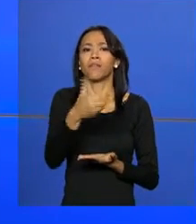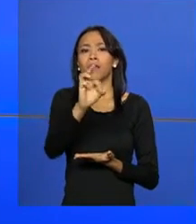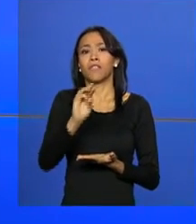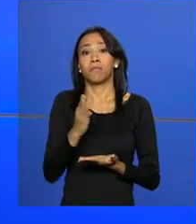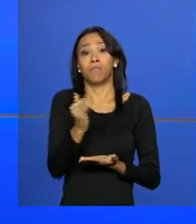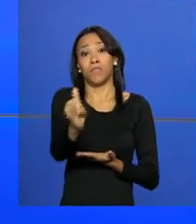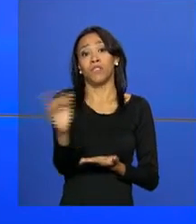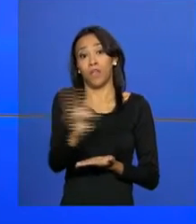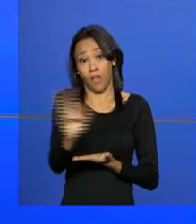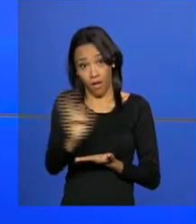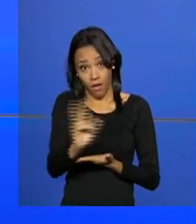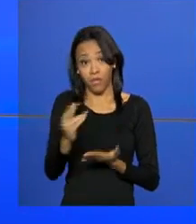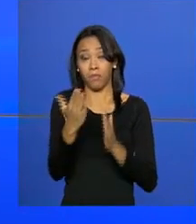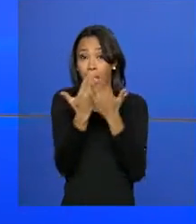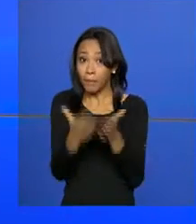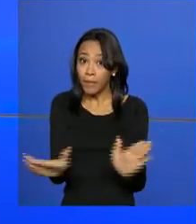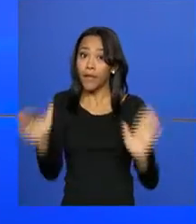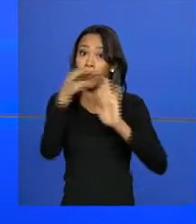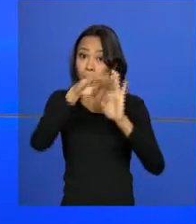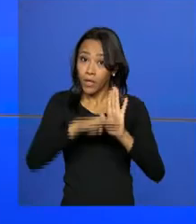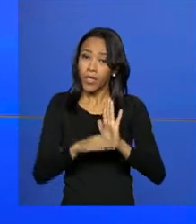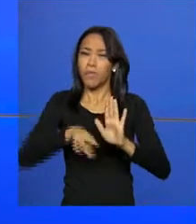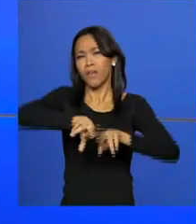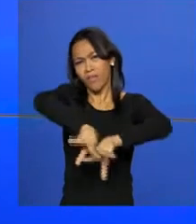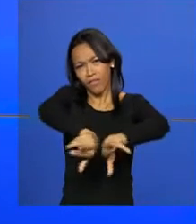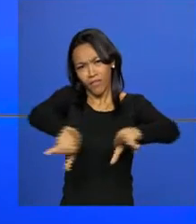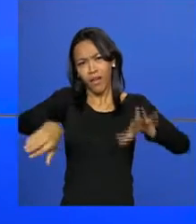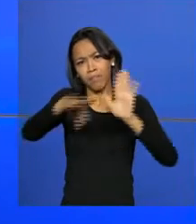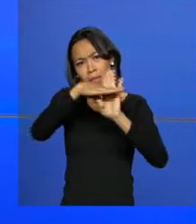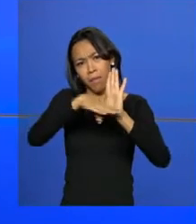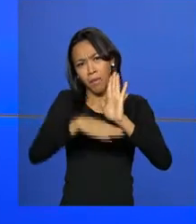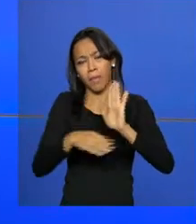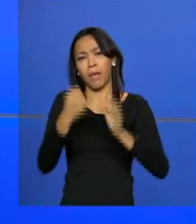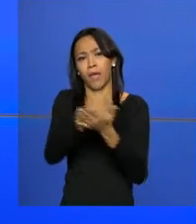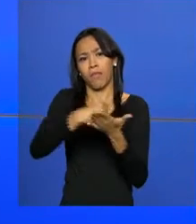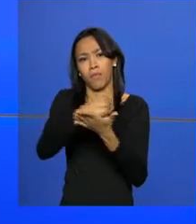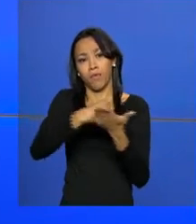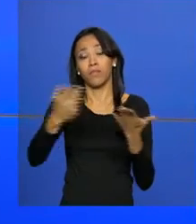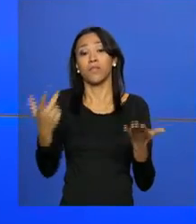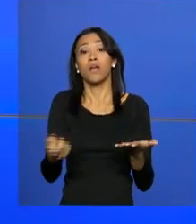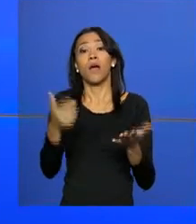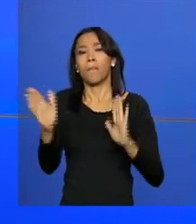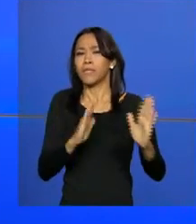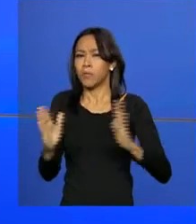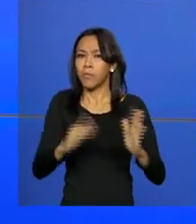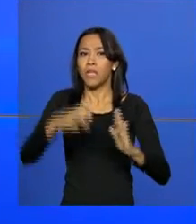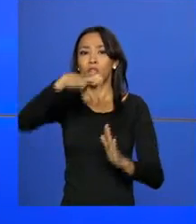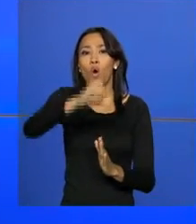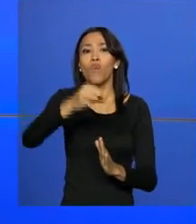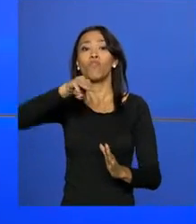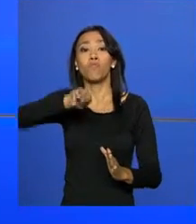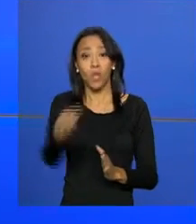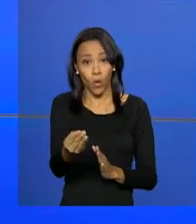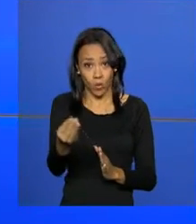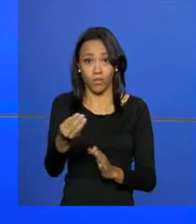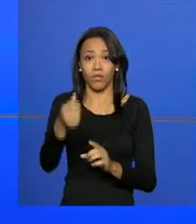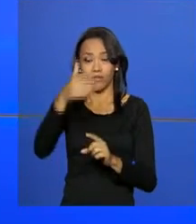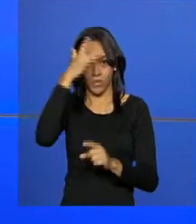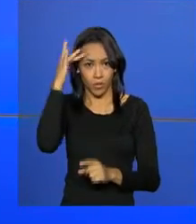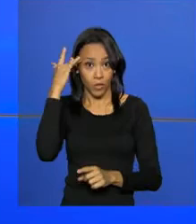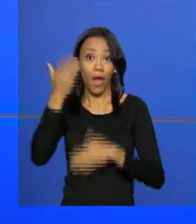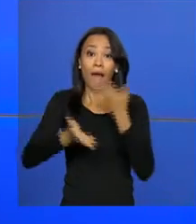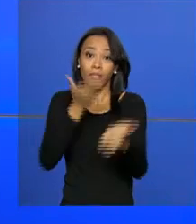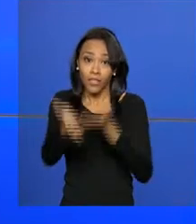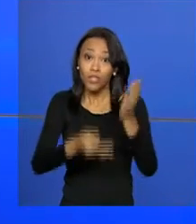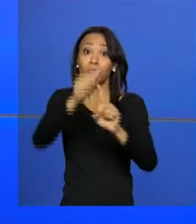ampliação do programa e a oferta dos medicamentos. A média mensal de atendimentos é de 9 milhões de pessoas. Os remédios